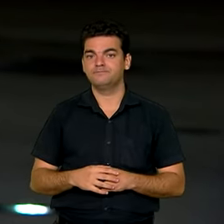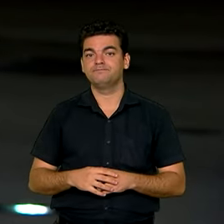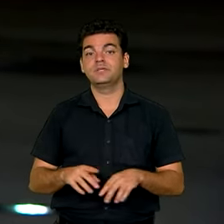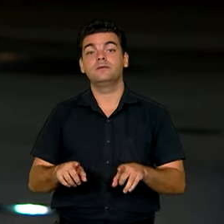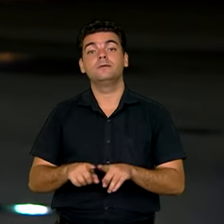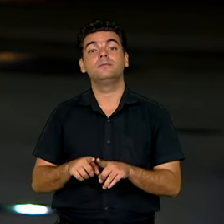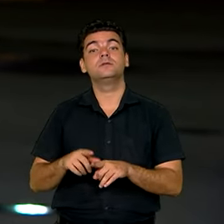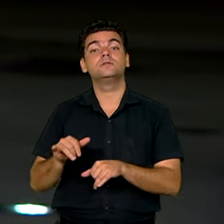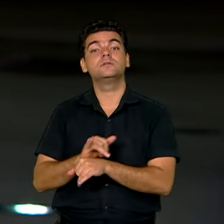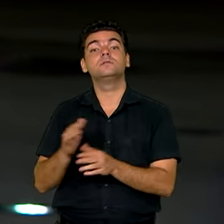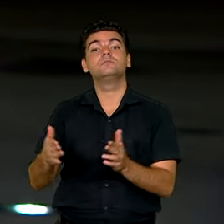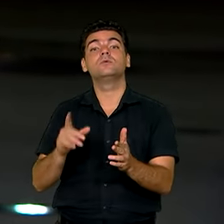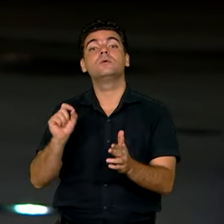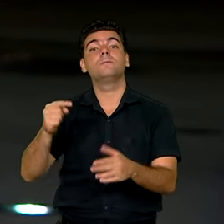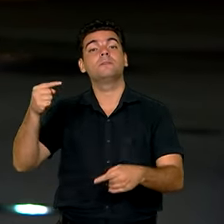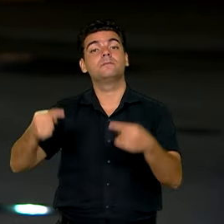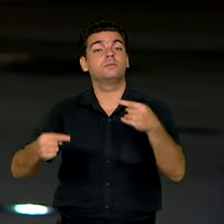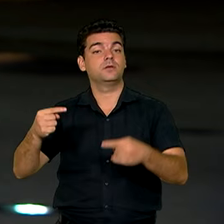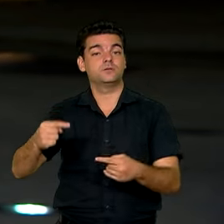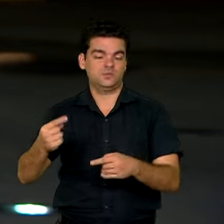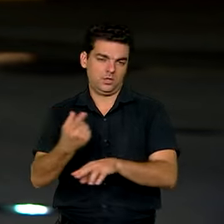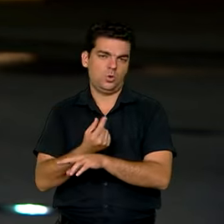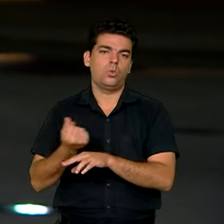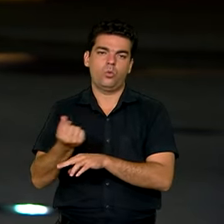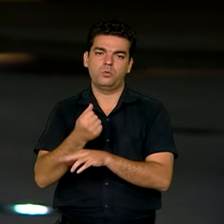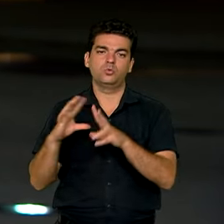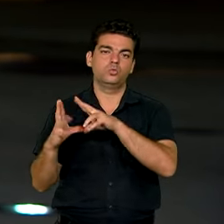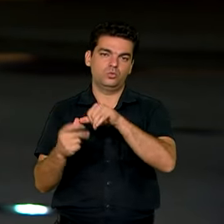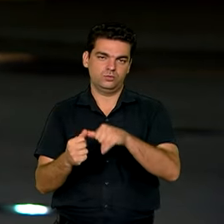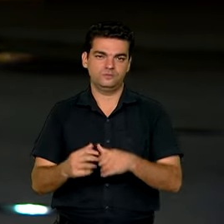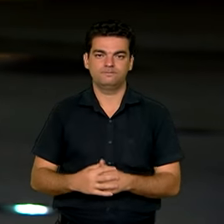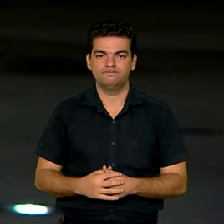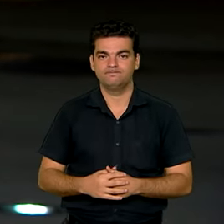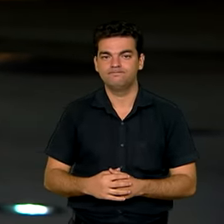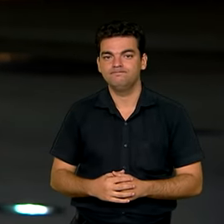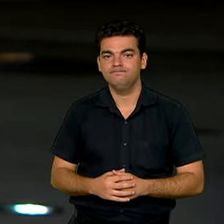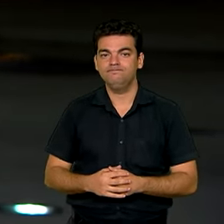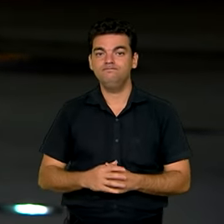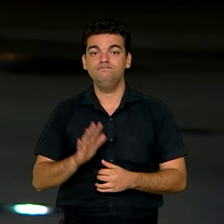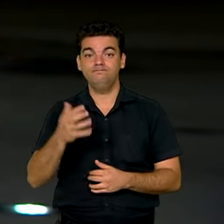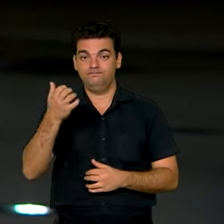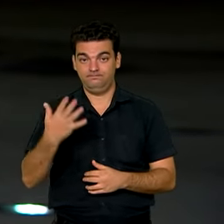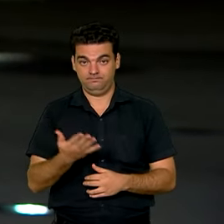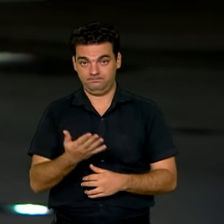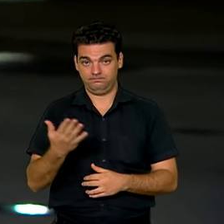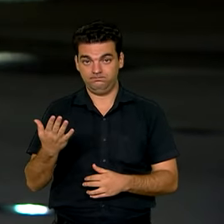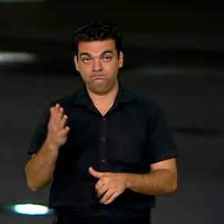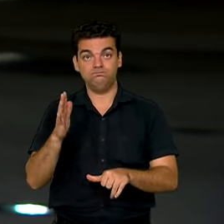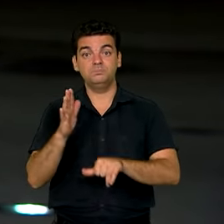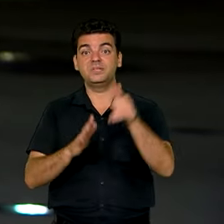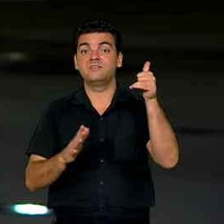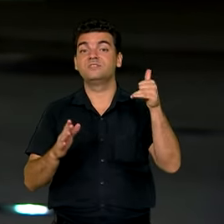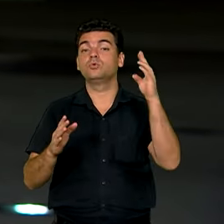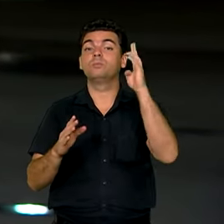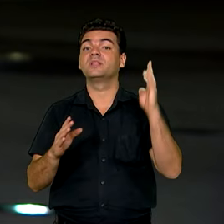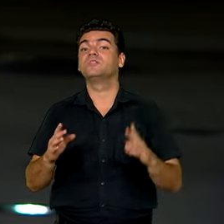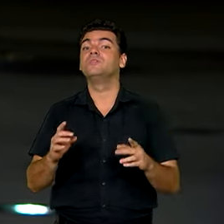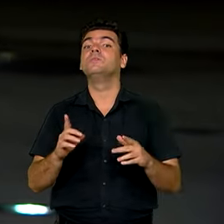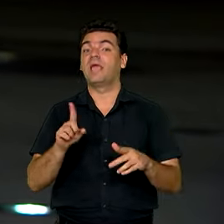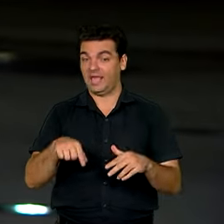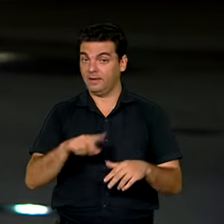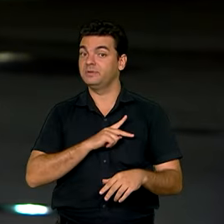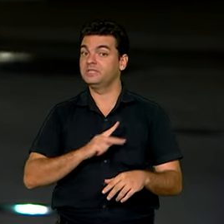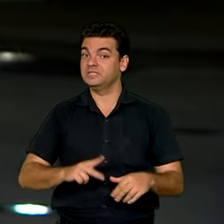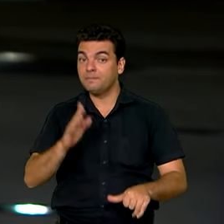essa trilha é responsável pelos debates econômicos do grupo. A gente lembra que essa é a primeira vez que o Brasil assume a